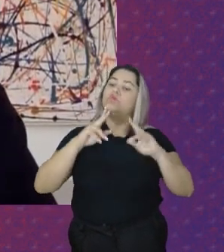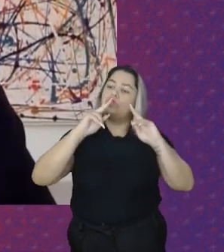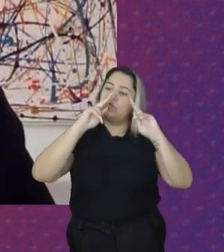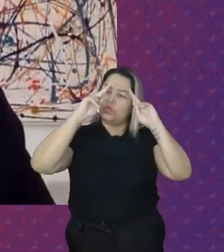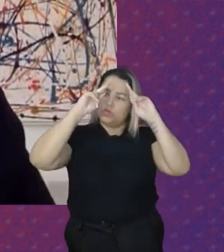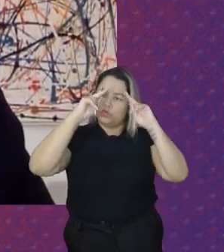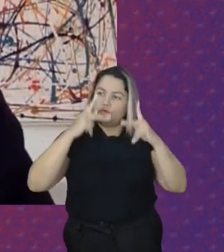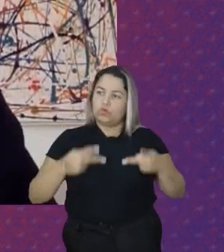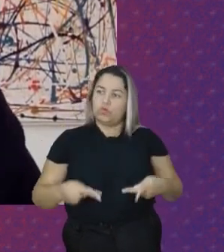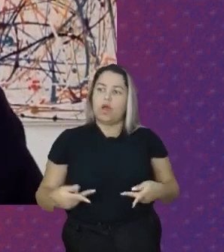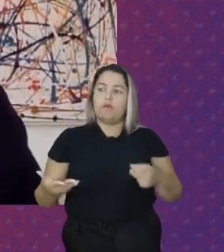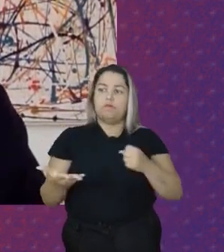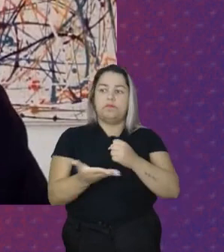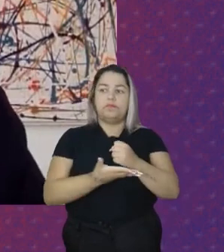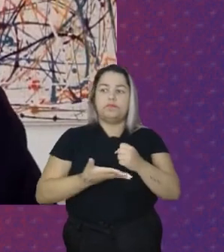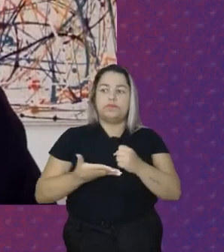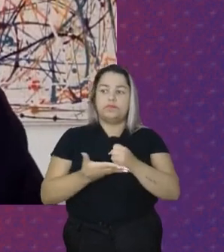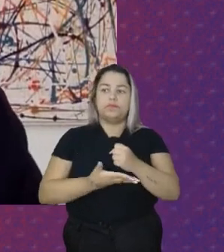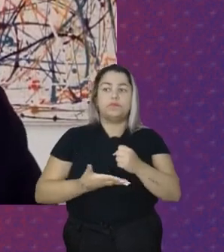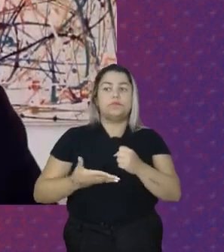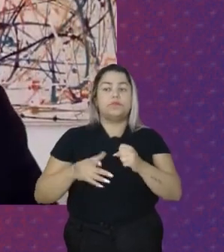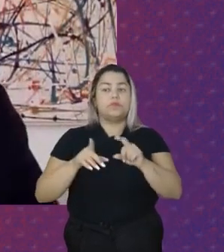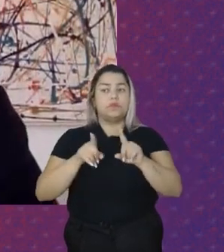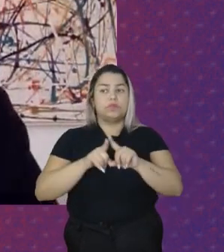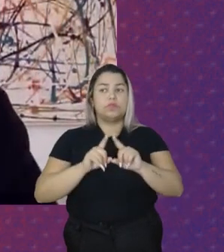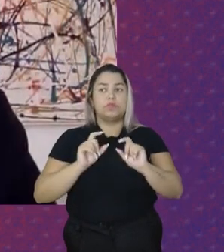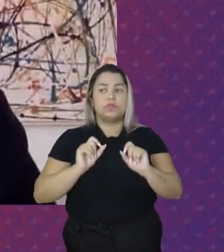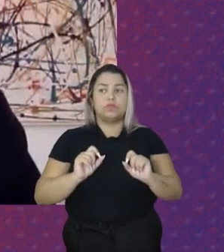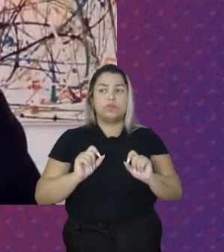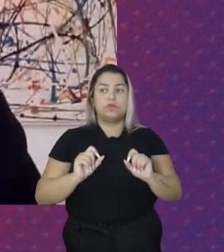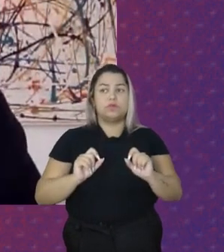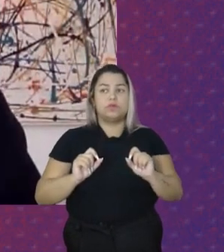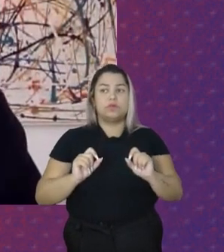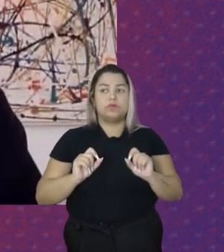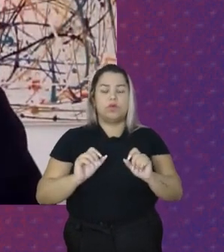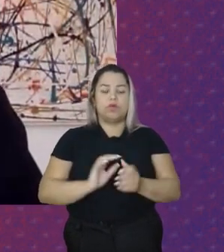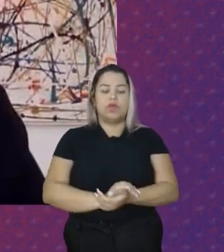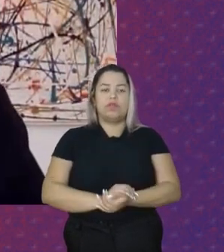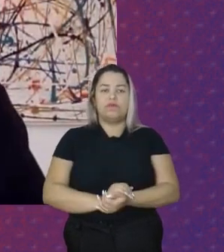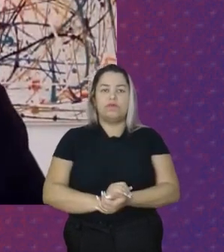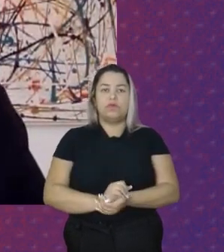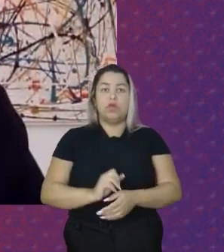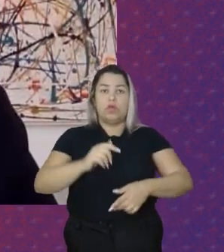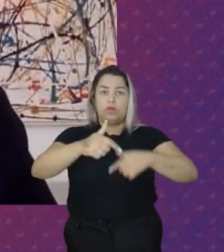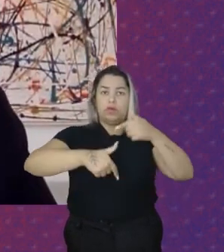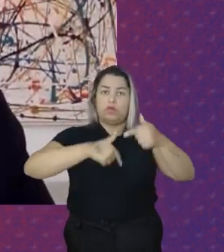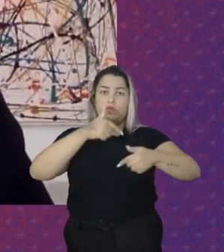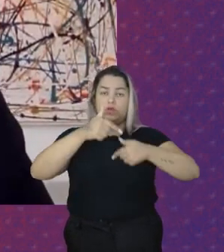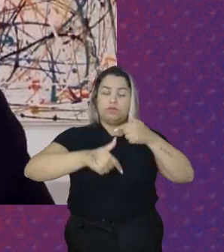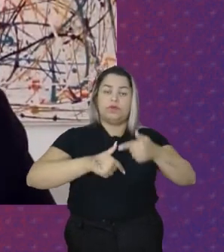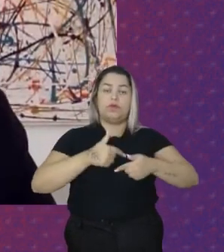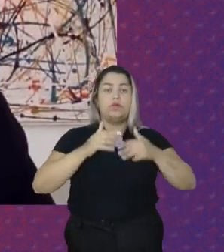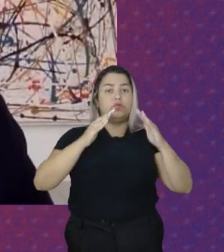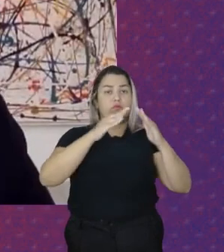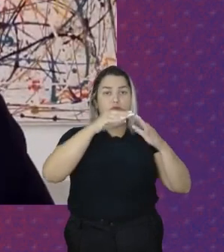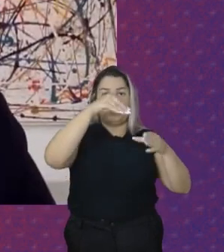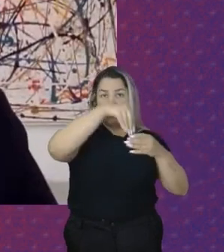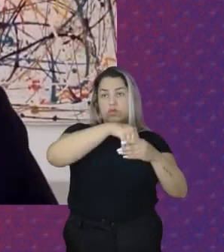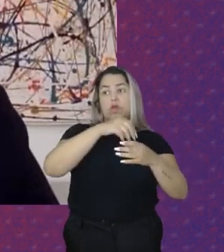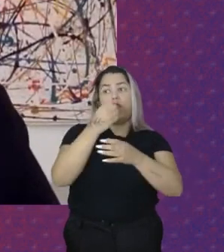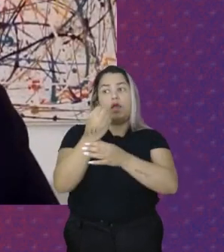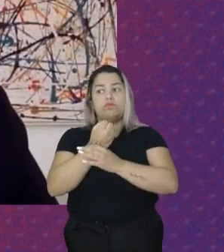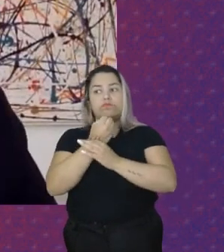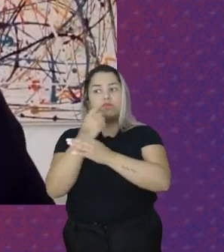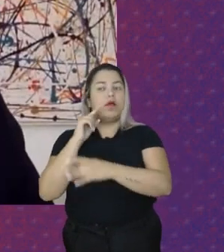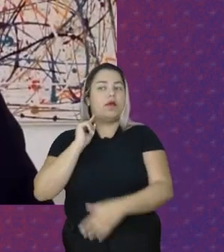Básicas Primárias Elementares Então é o trabalho doméstico Que assegura A